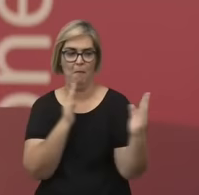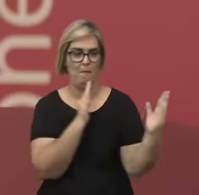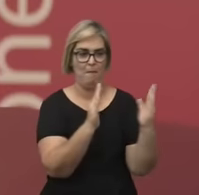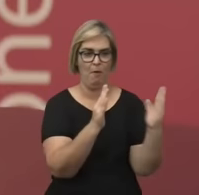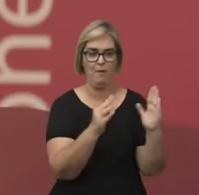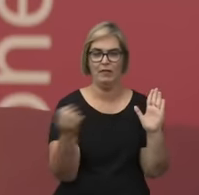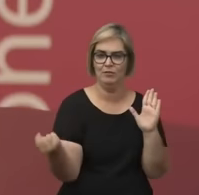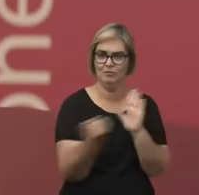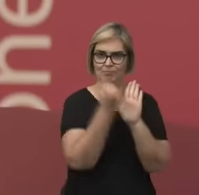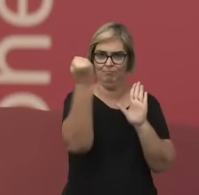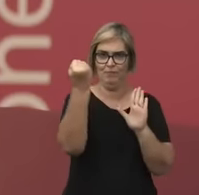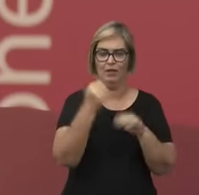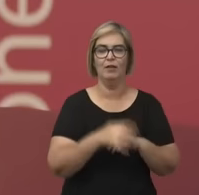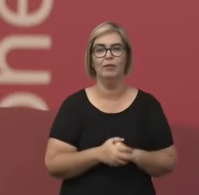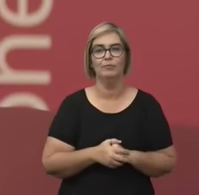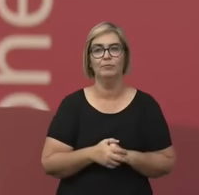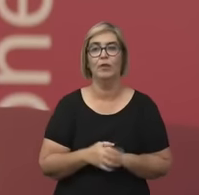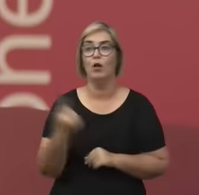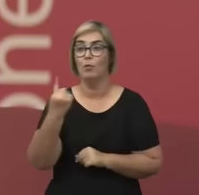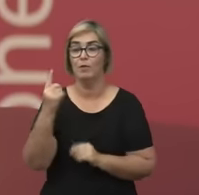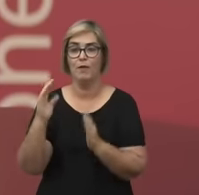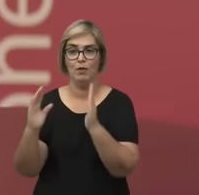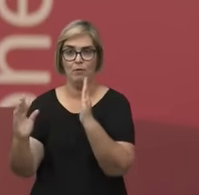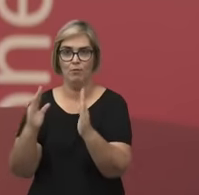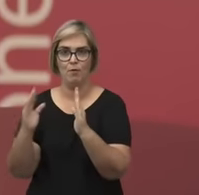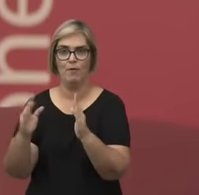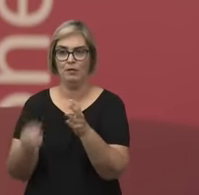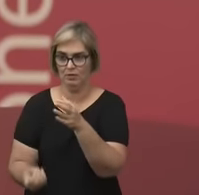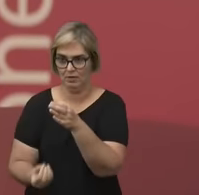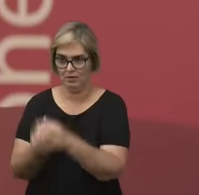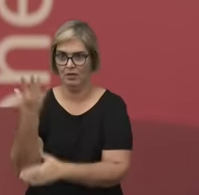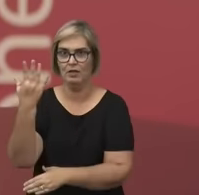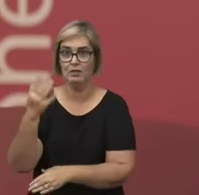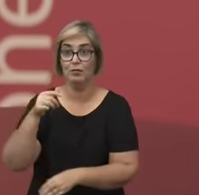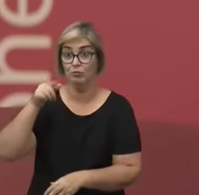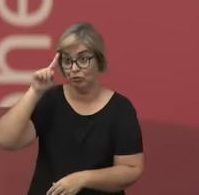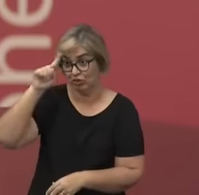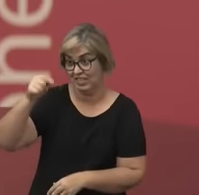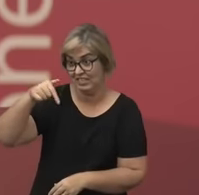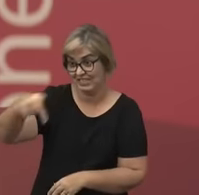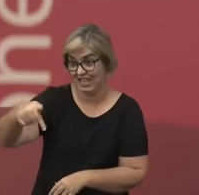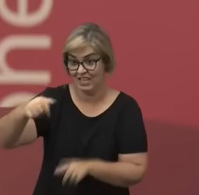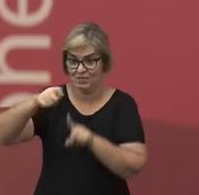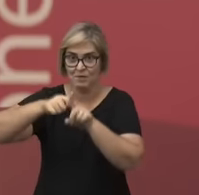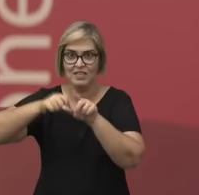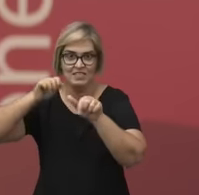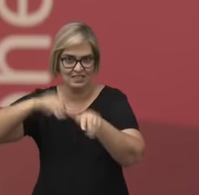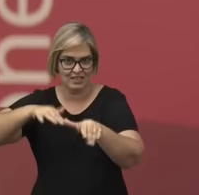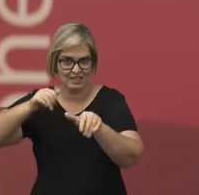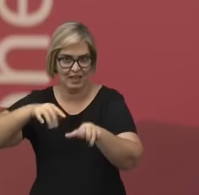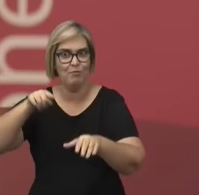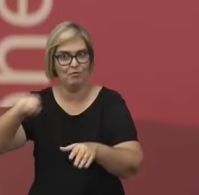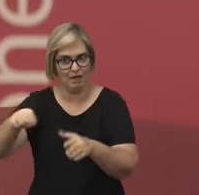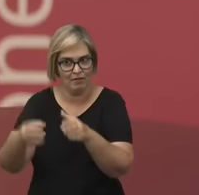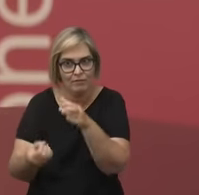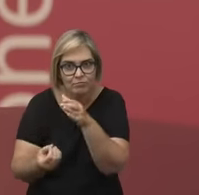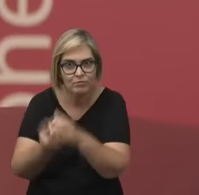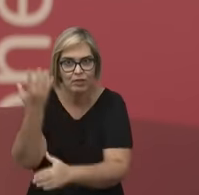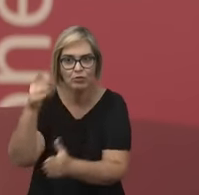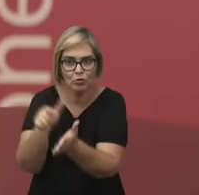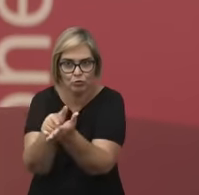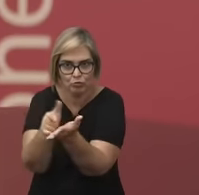simbólicos. O primeiro, que é o momento da sua inauguração, que é o 7 de setembro, a inauguração do